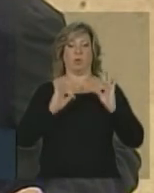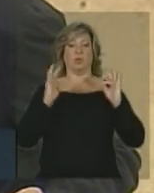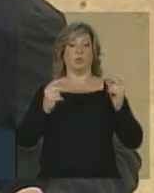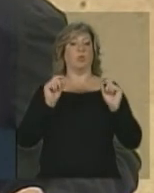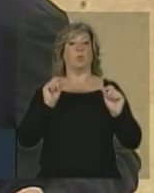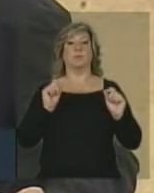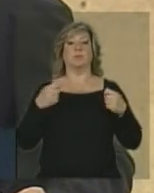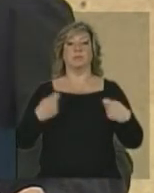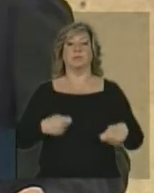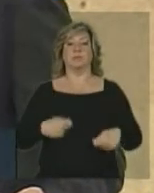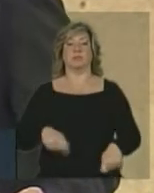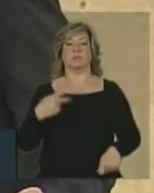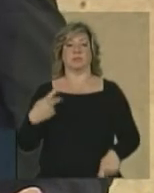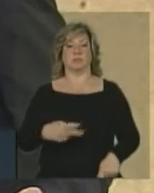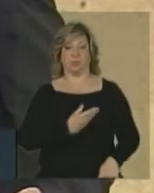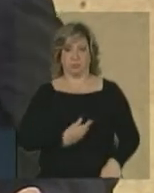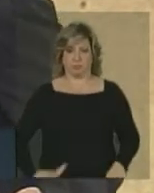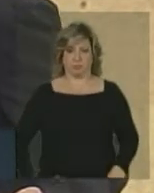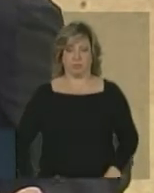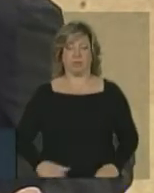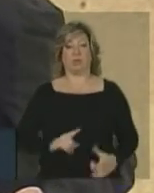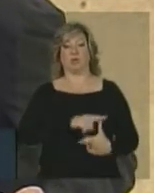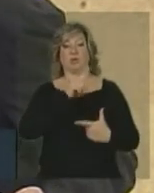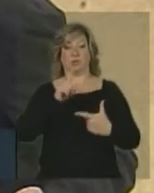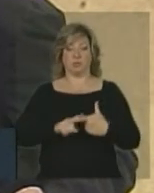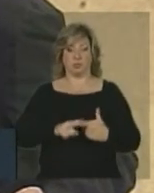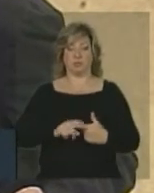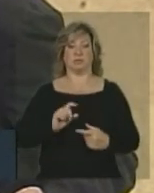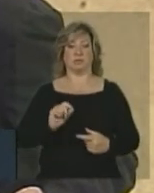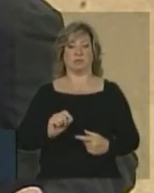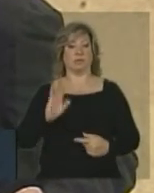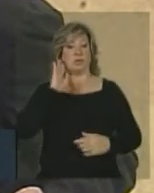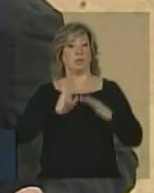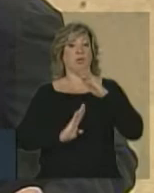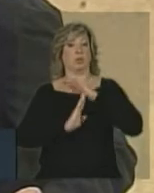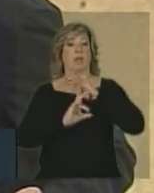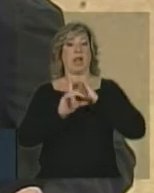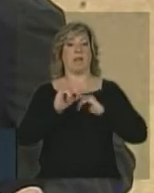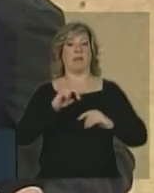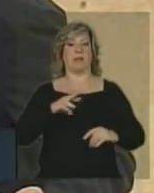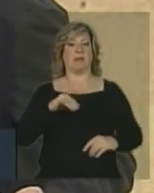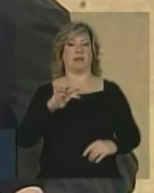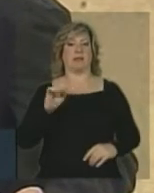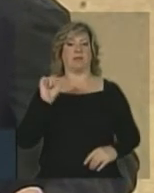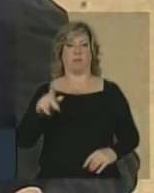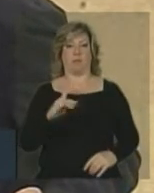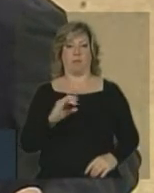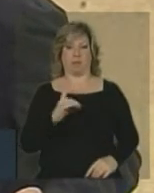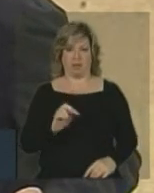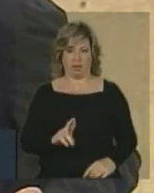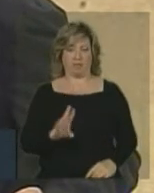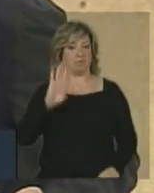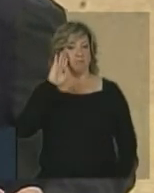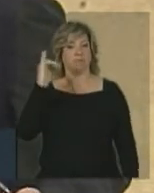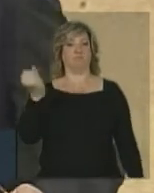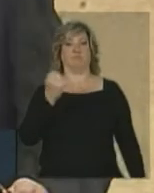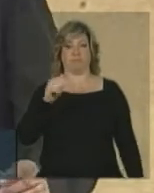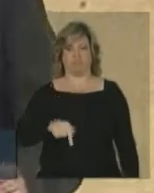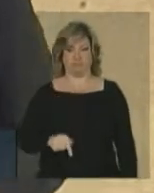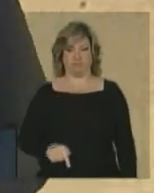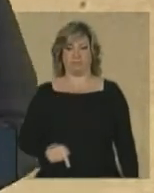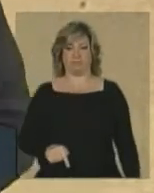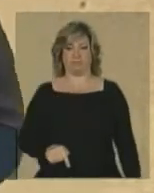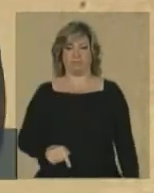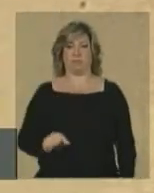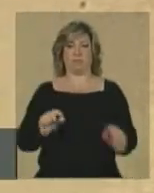públicos. E, em segundo lugar, a ideia de limite ao poder, fundamental nesses Estados. A